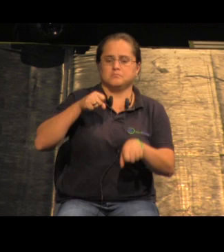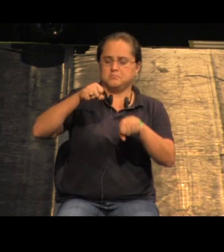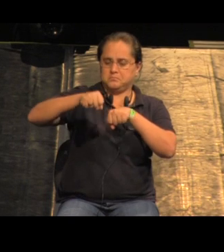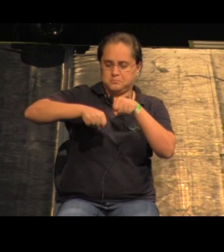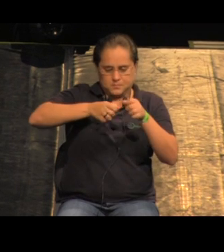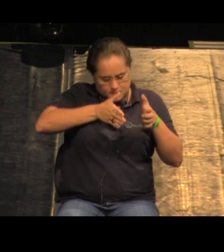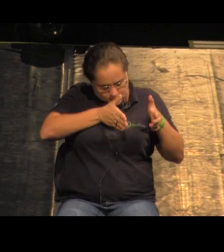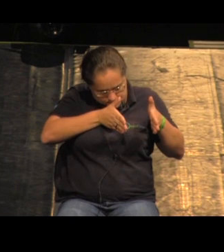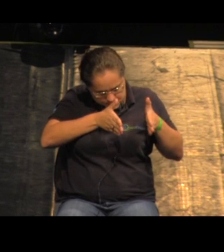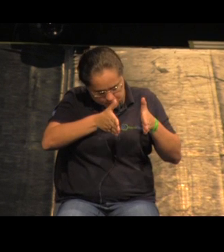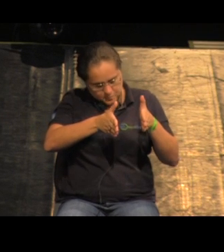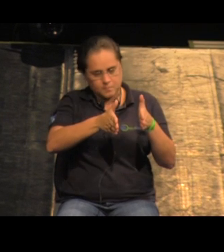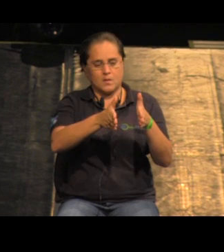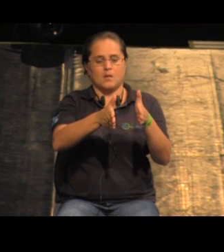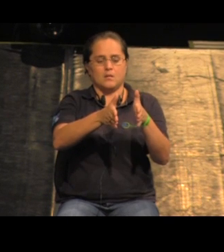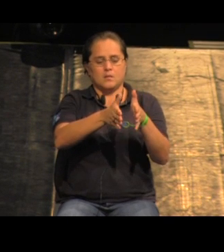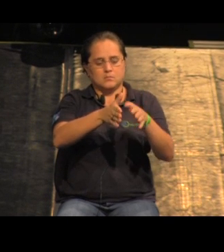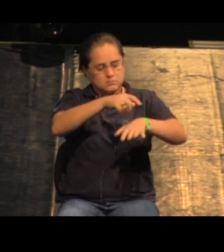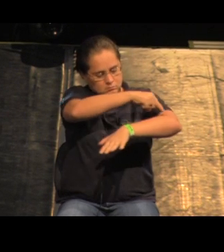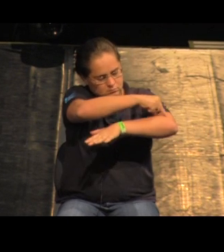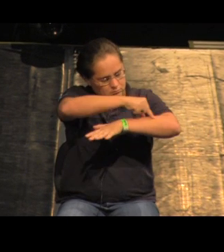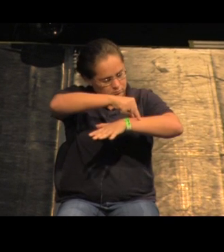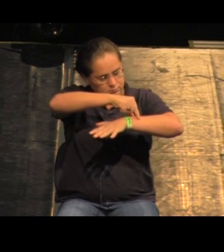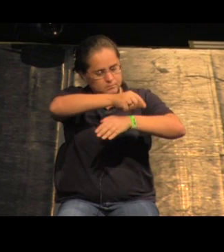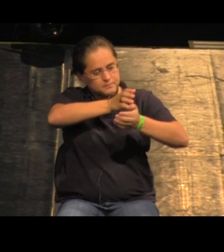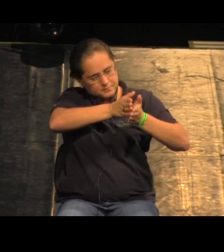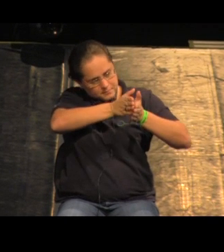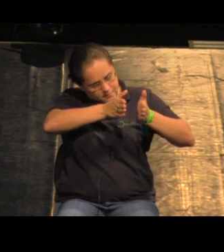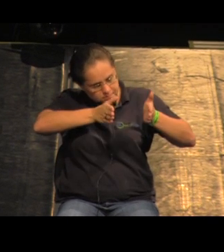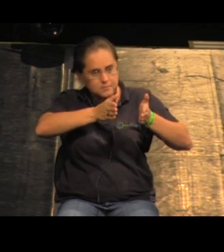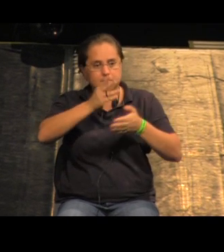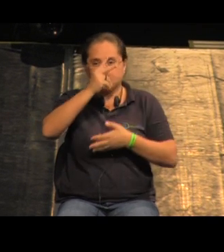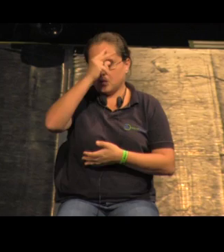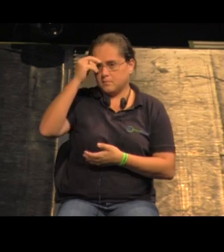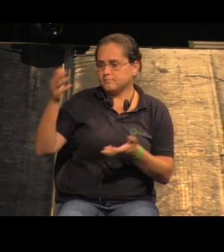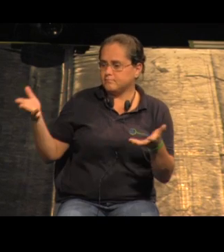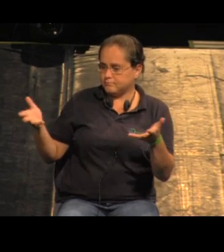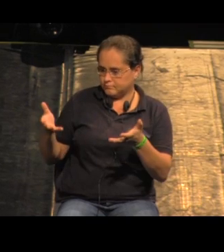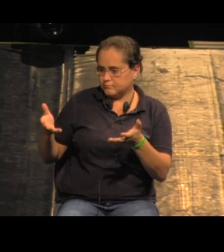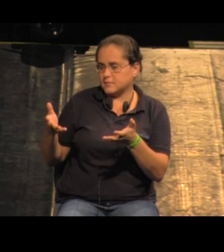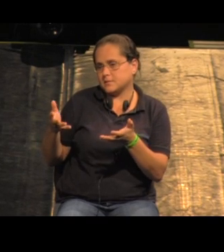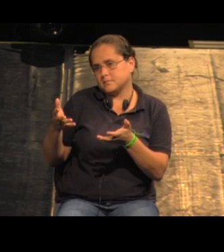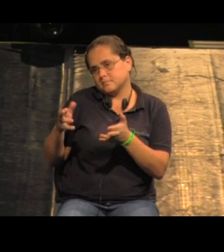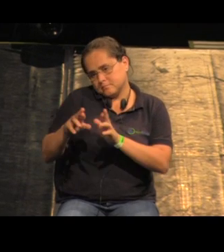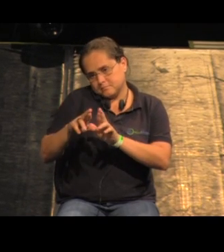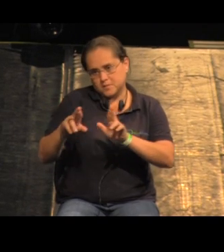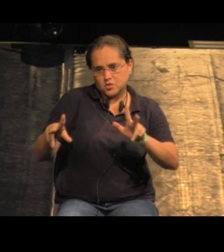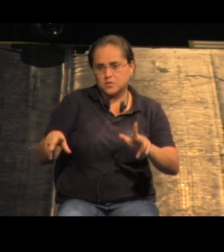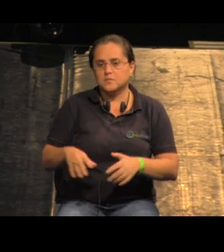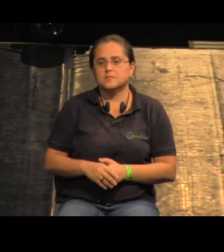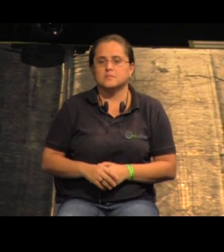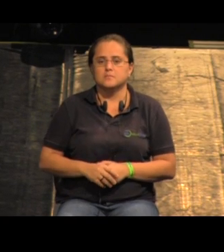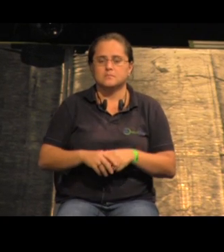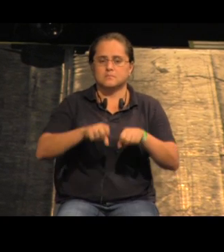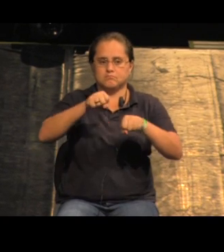era passar ciclovia e aumentar a calçada central a prefeitura fez isso agora mas de forma diferente fez a